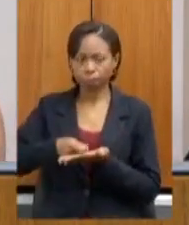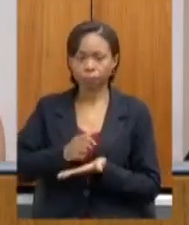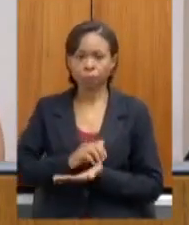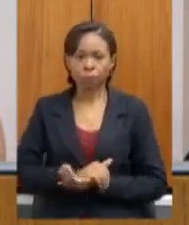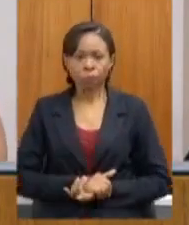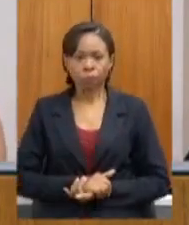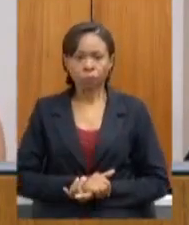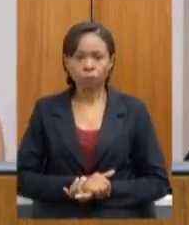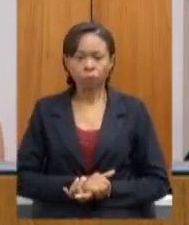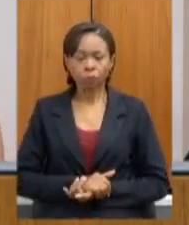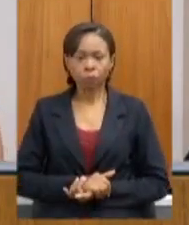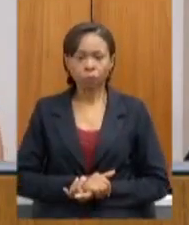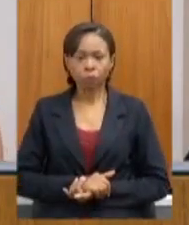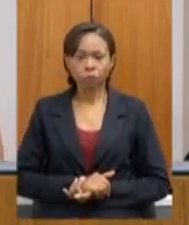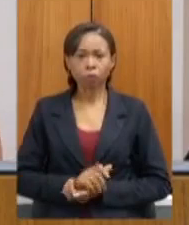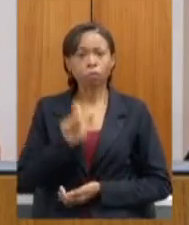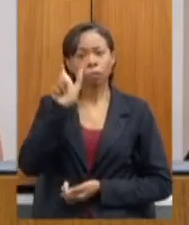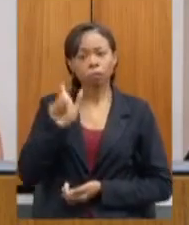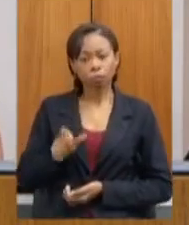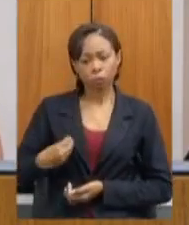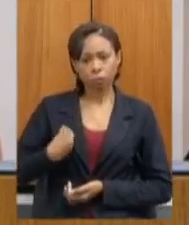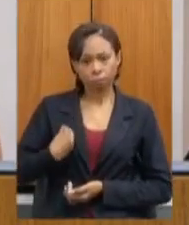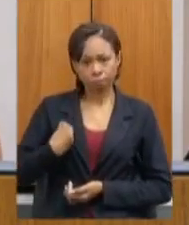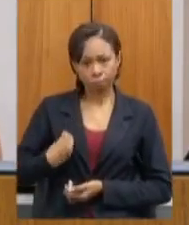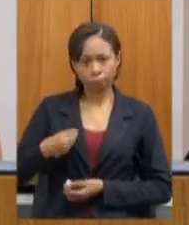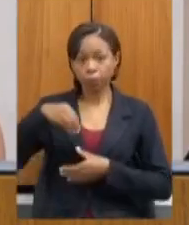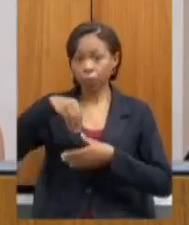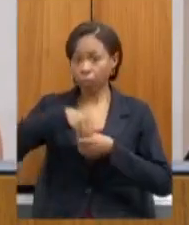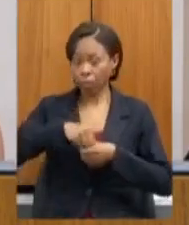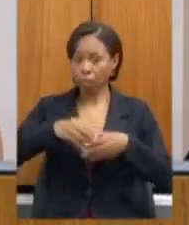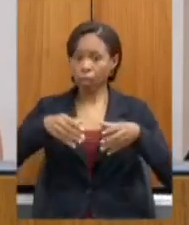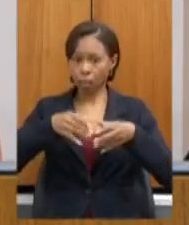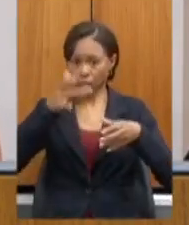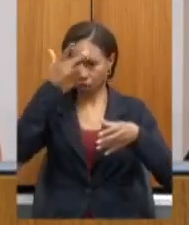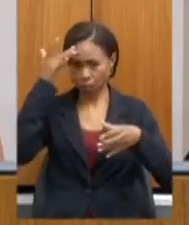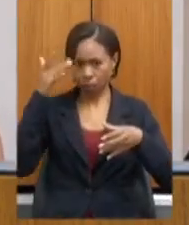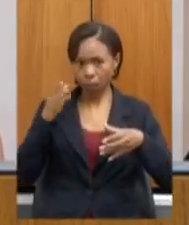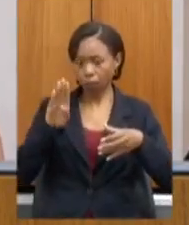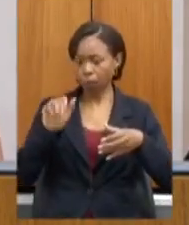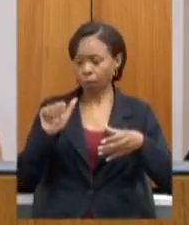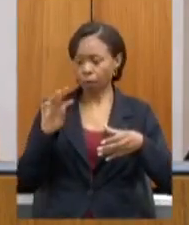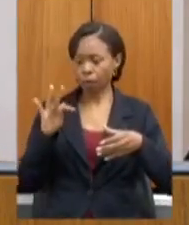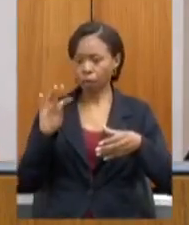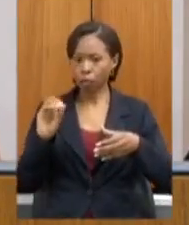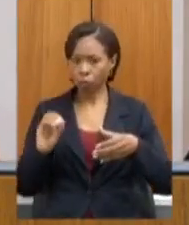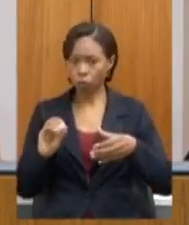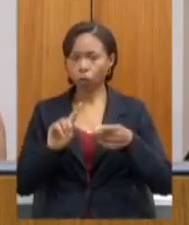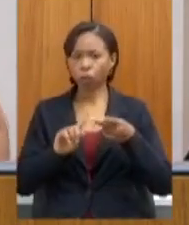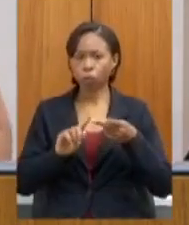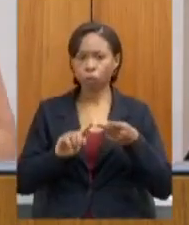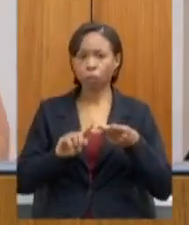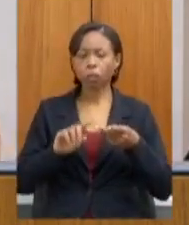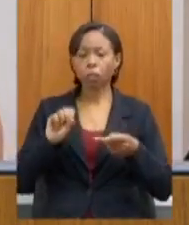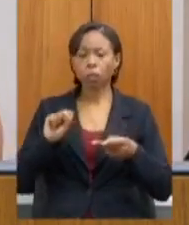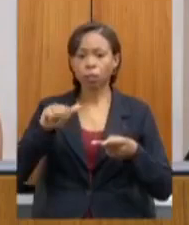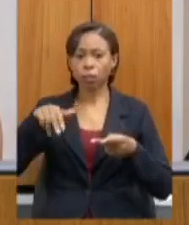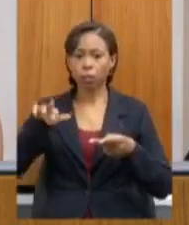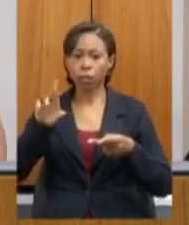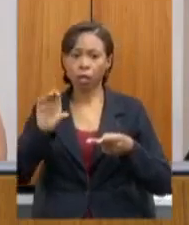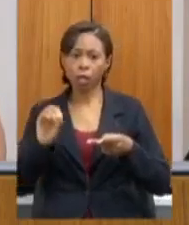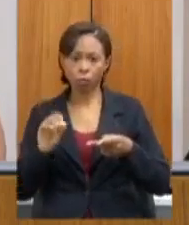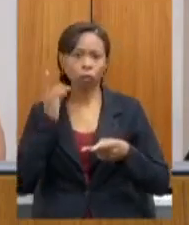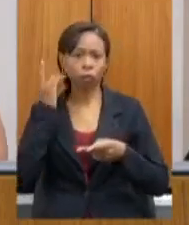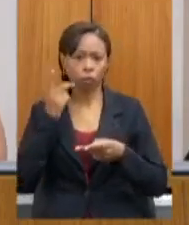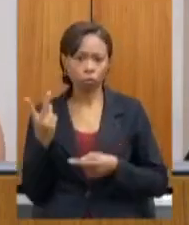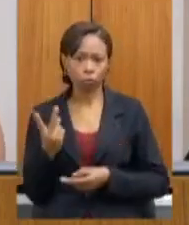Registro também a presença dos membros desta comissão, deputado Bartô e deputado Coronel Sandro. E